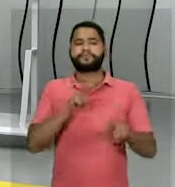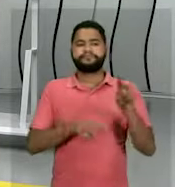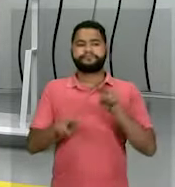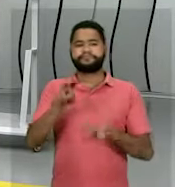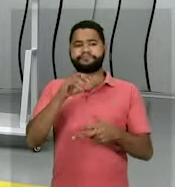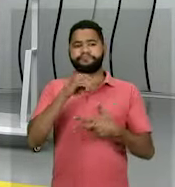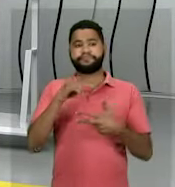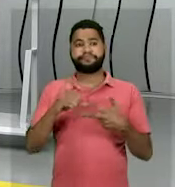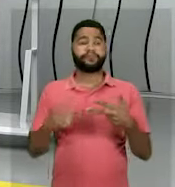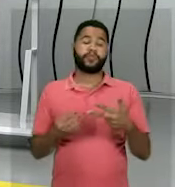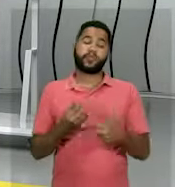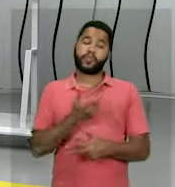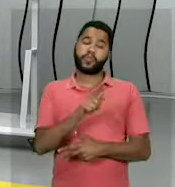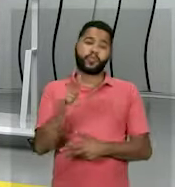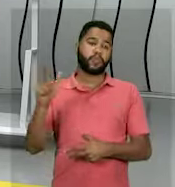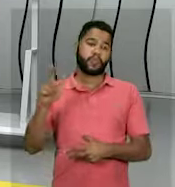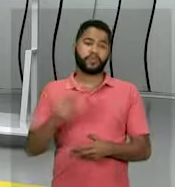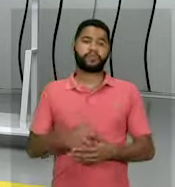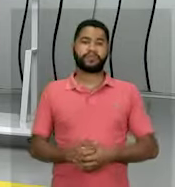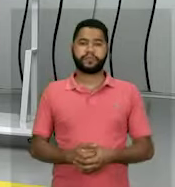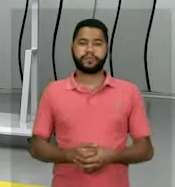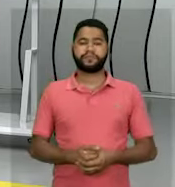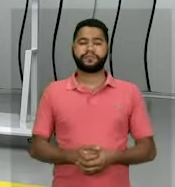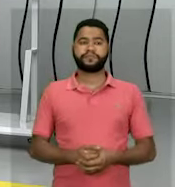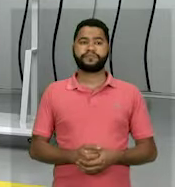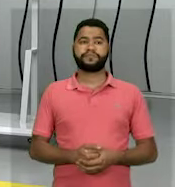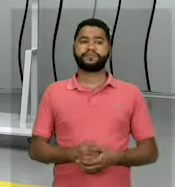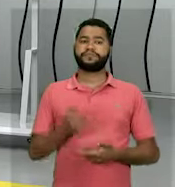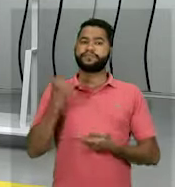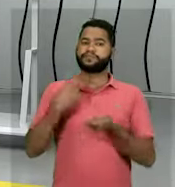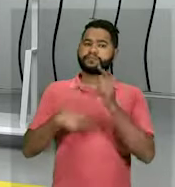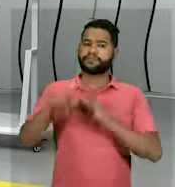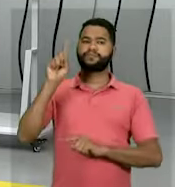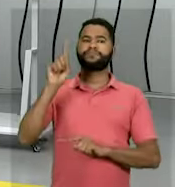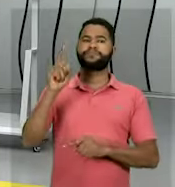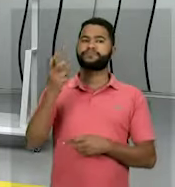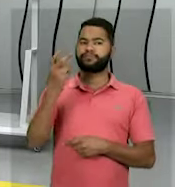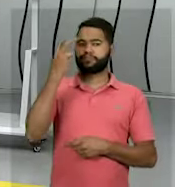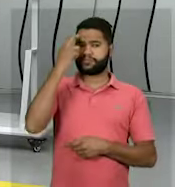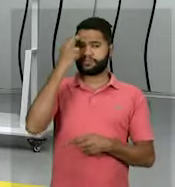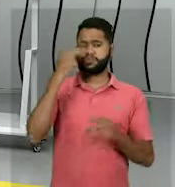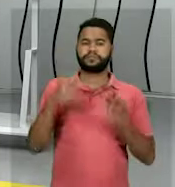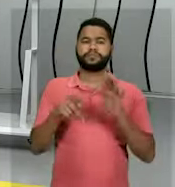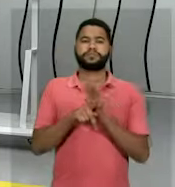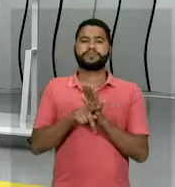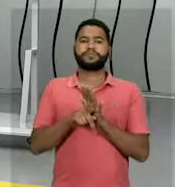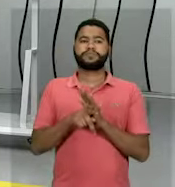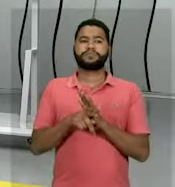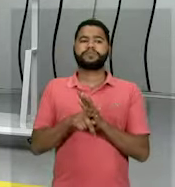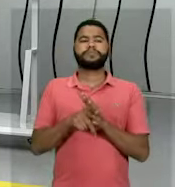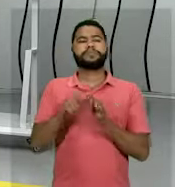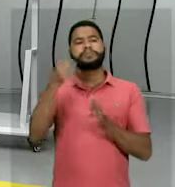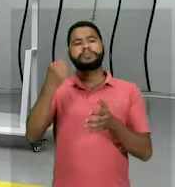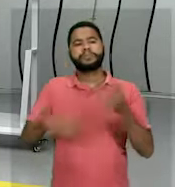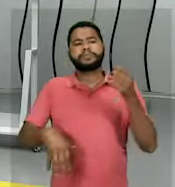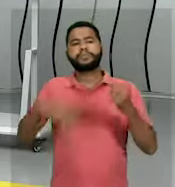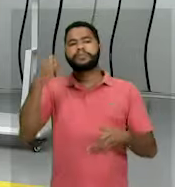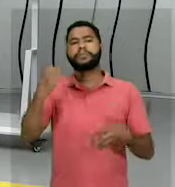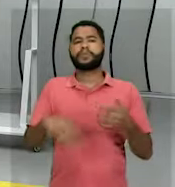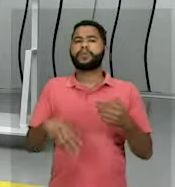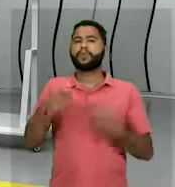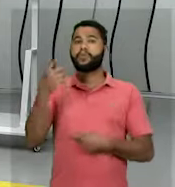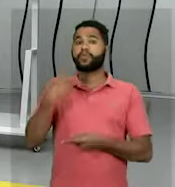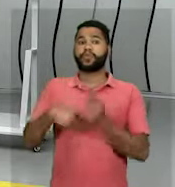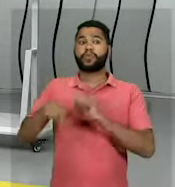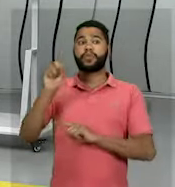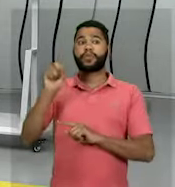do Enem ou de outros vestibulares. Superação da cultura patriarcal. Ainda não estamos falando de uma superação.